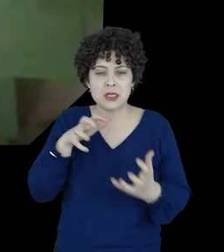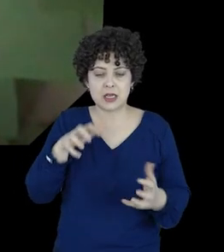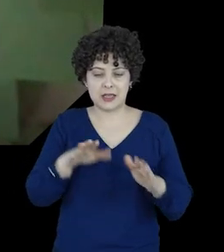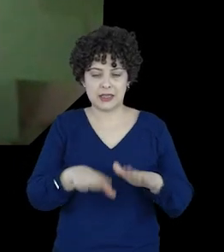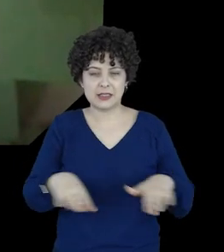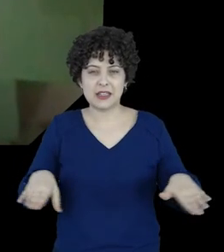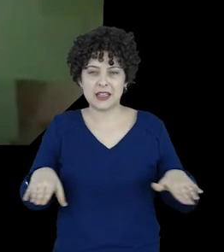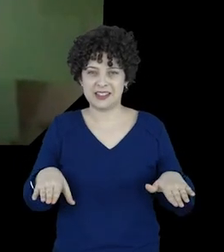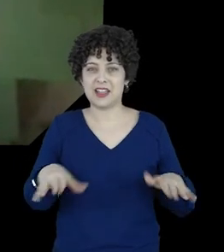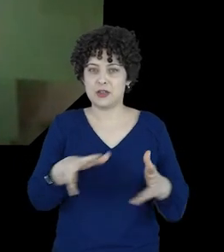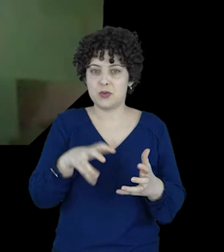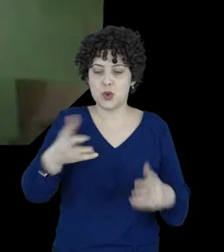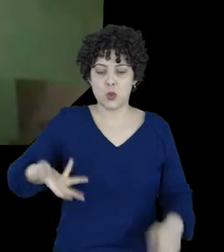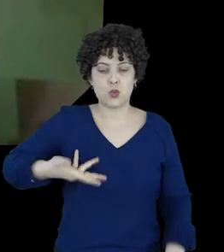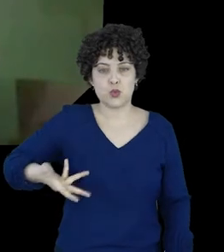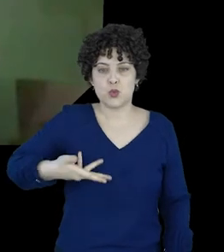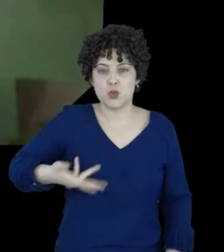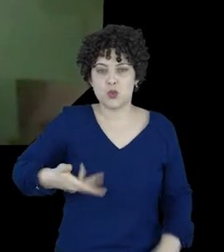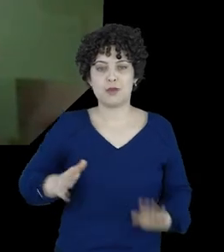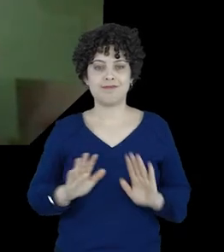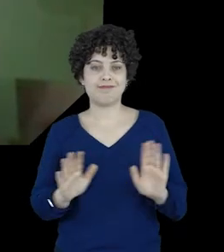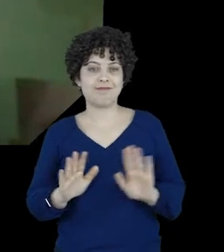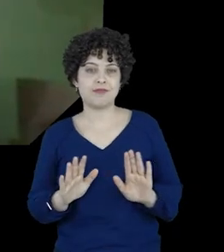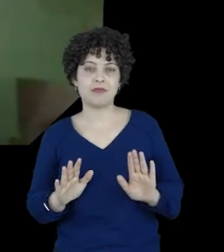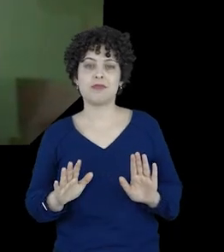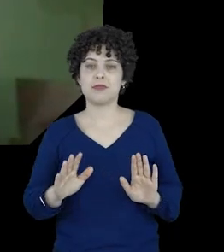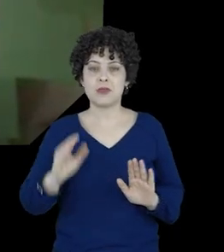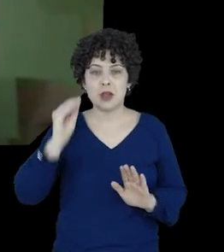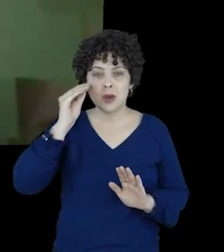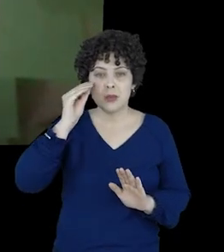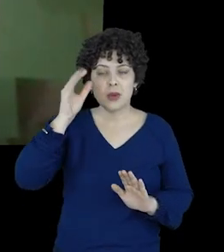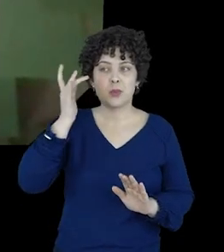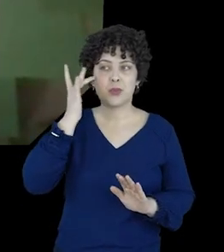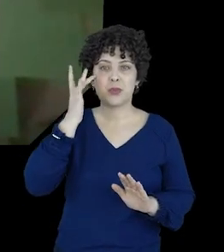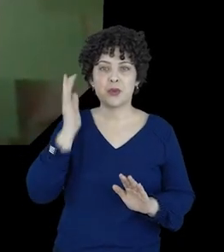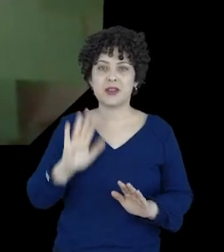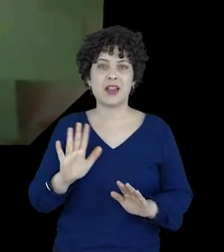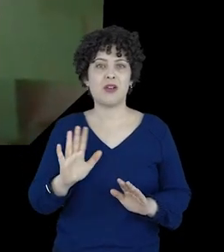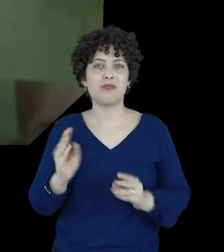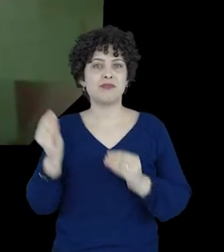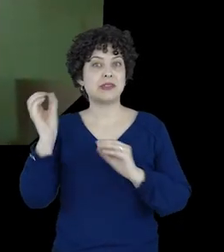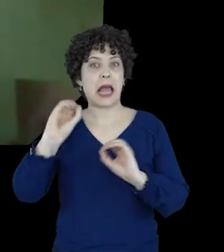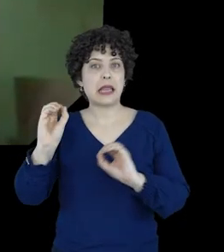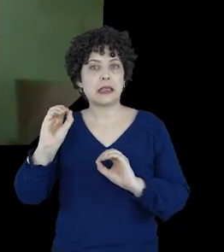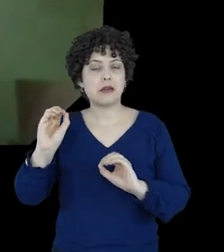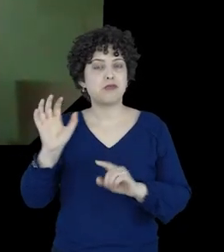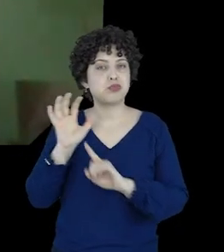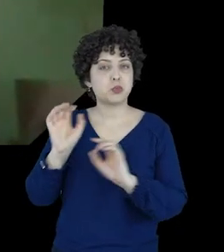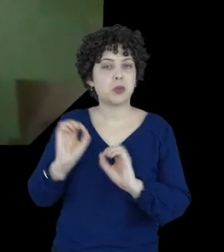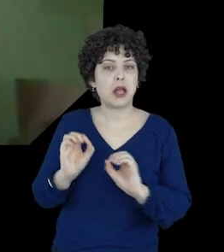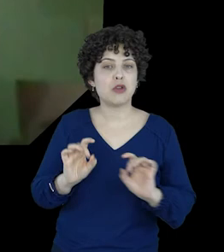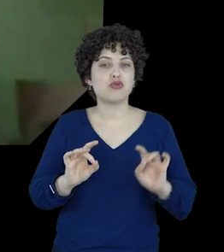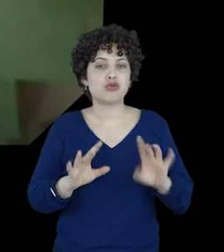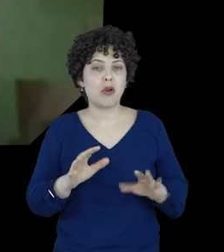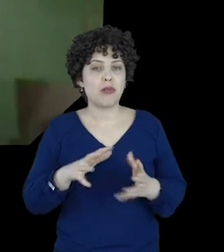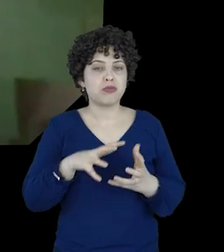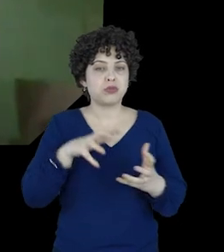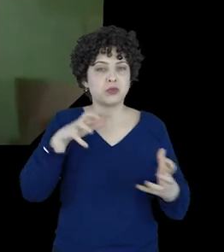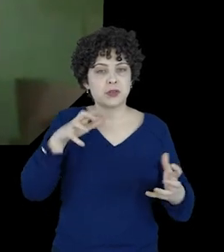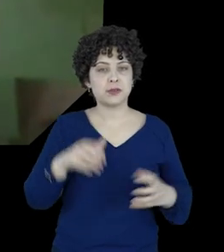envelhecimento das crianças, sem ajudar ou acelerar seu processo de amadurecimento. e